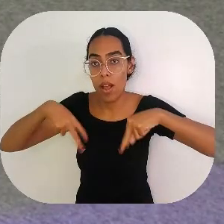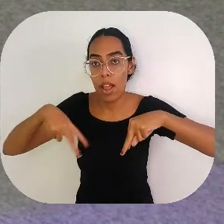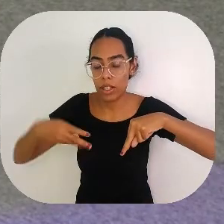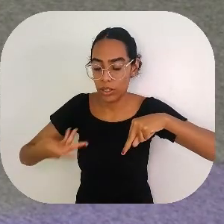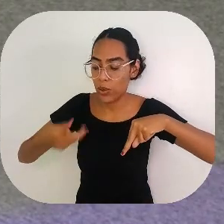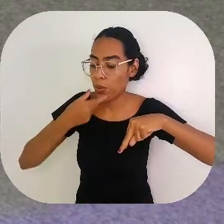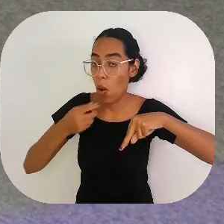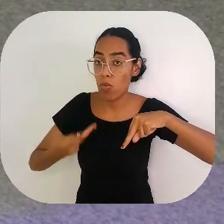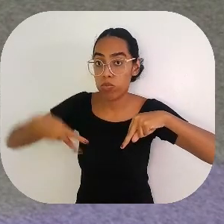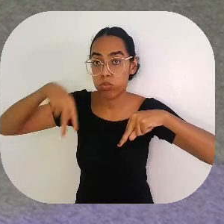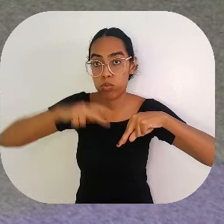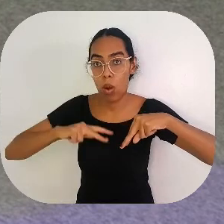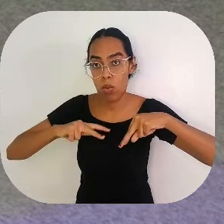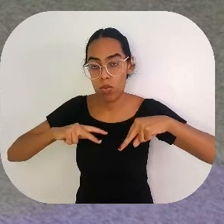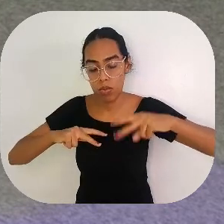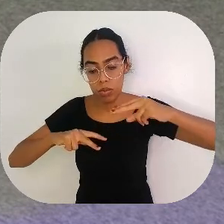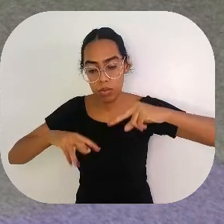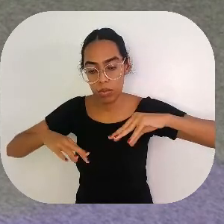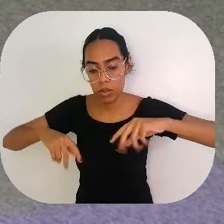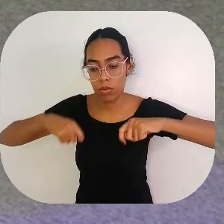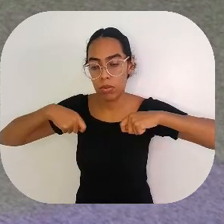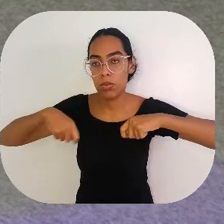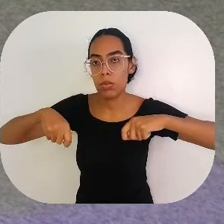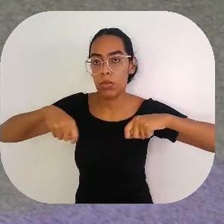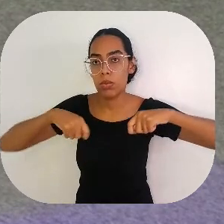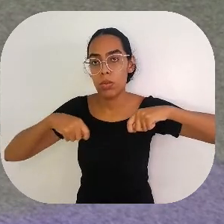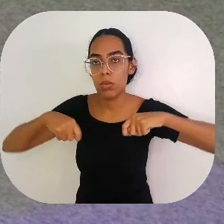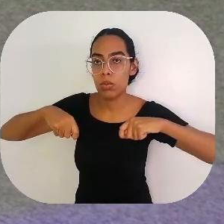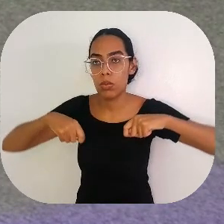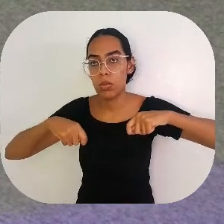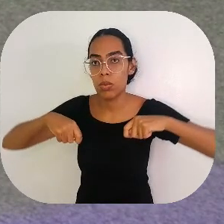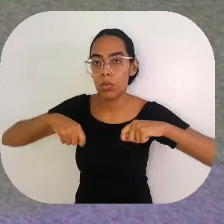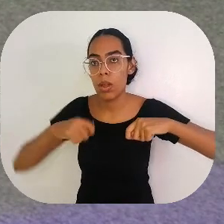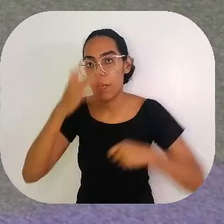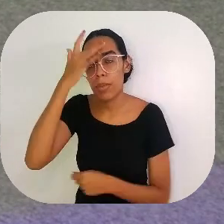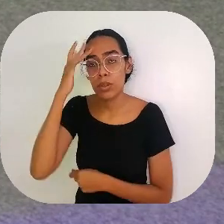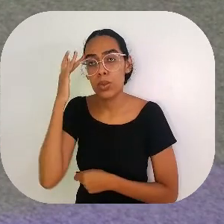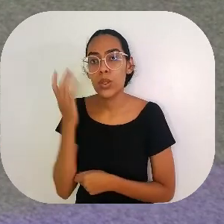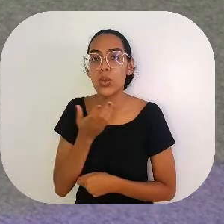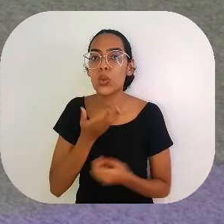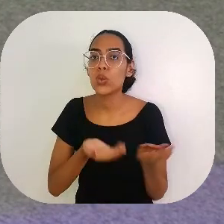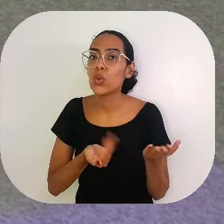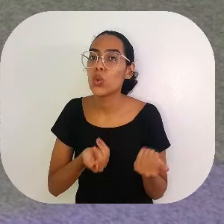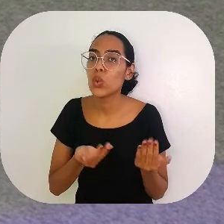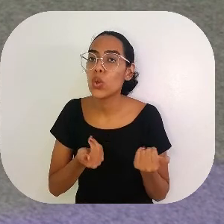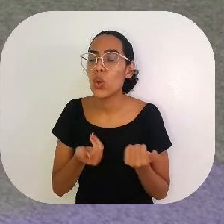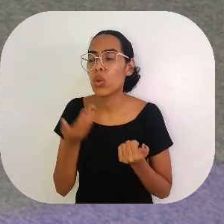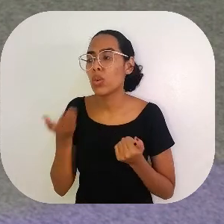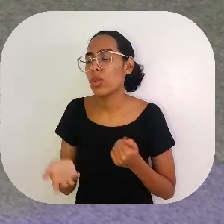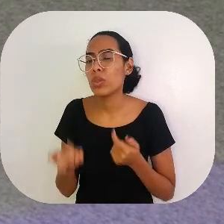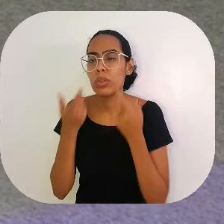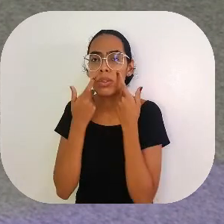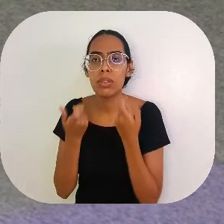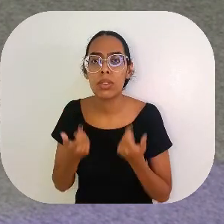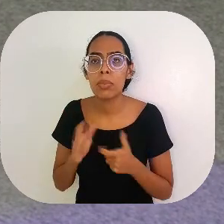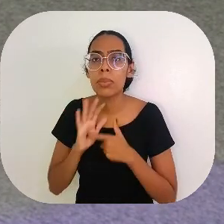pegaram uma rede, botaram ele. E um rapaz pegou um de um lado, outro rapaz do outro, e foi à procissão. E todo mundo chorando, tão novo,